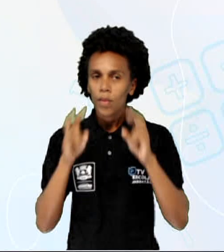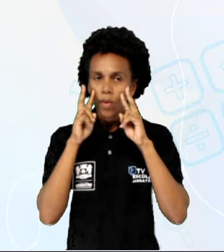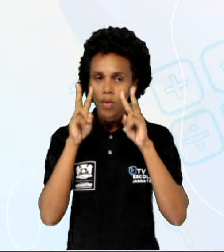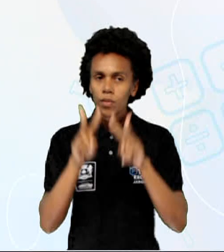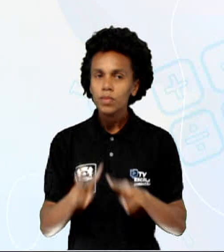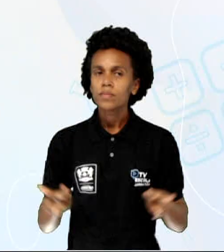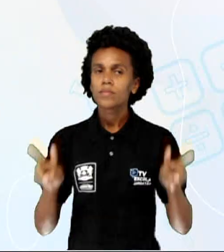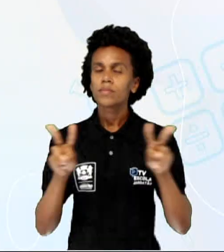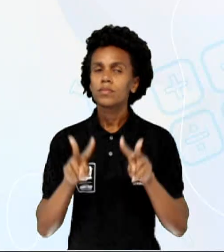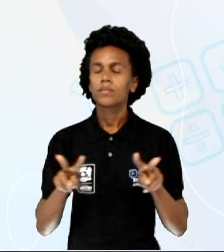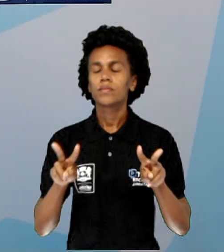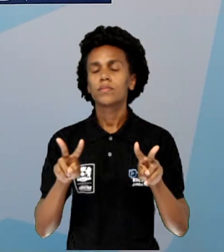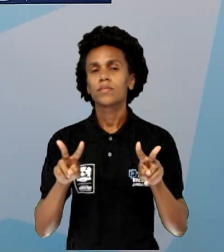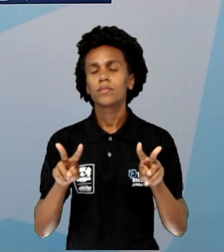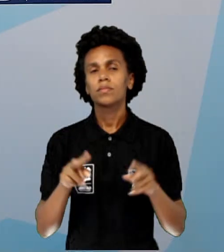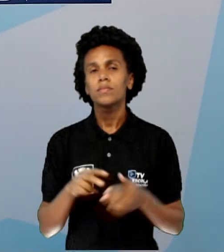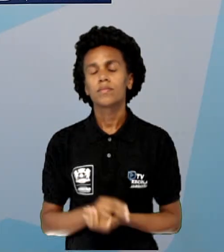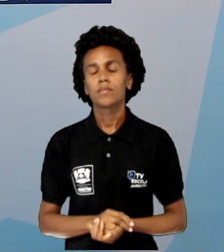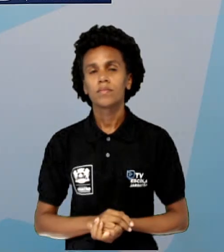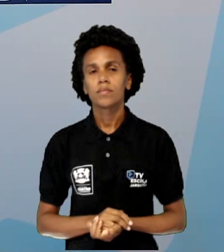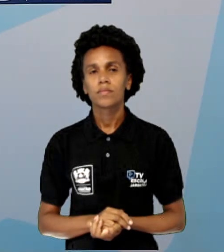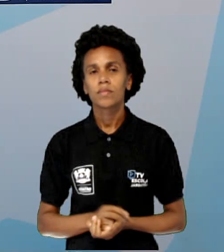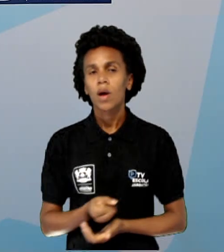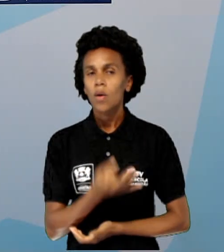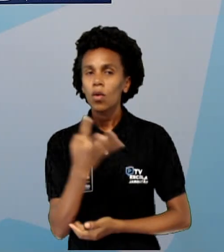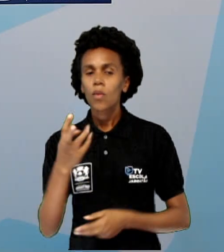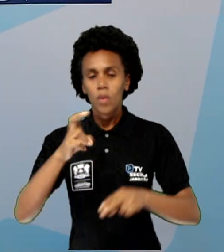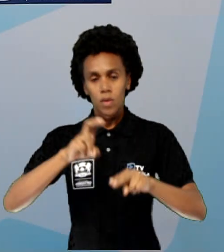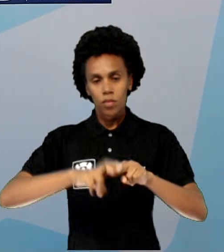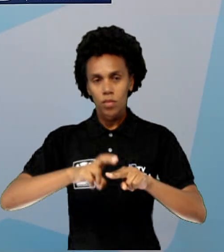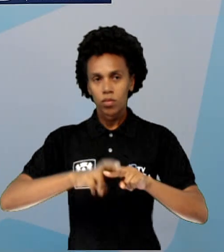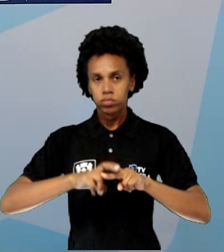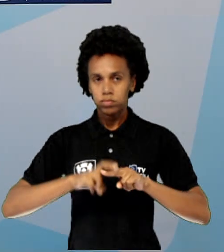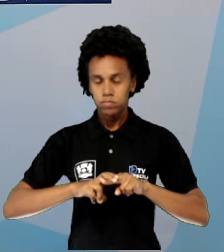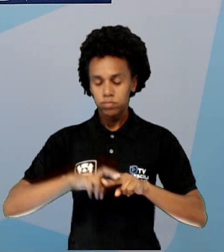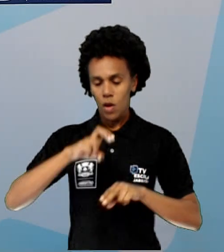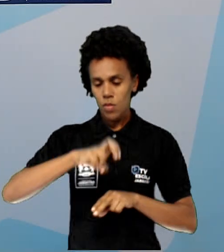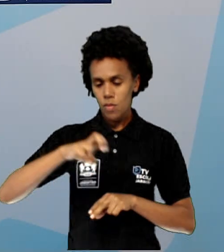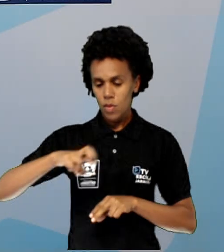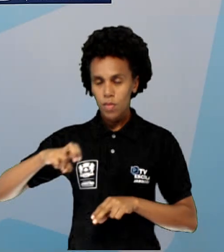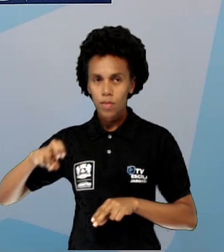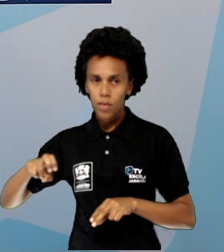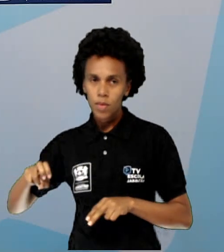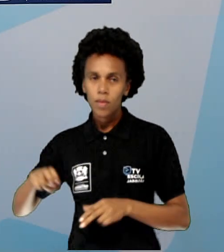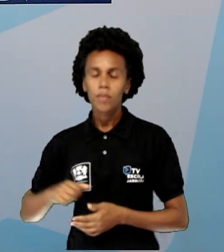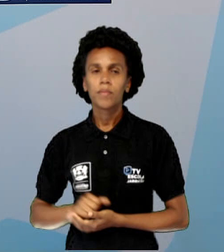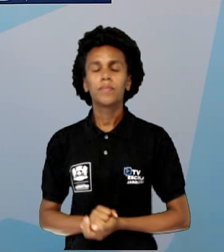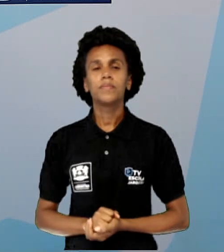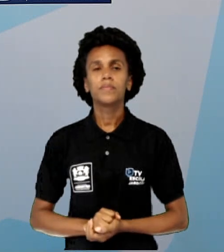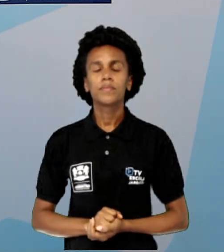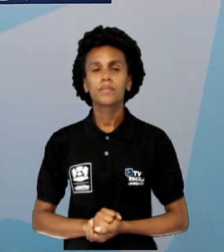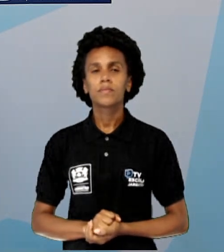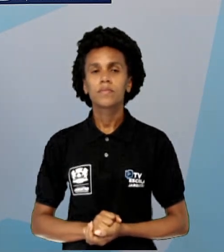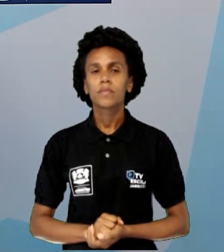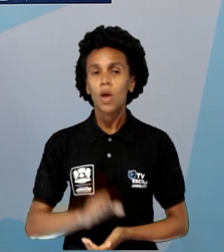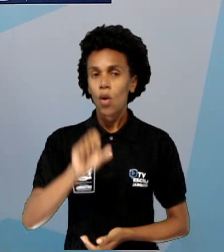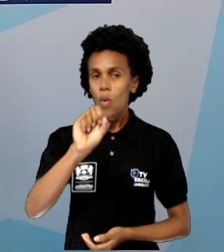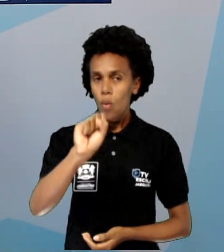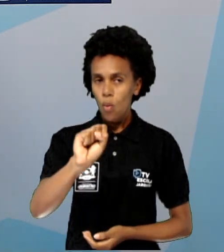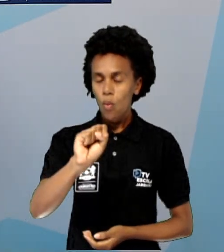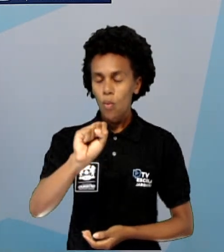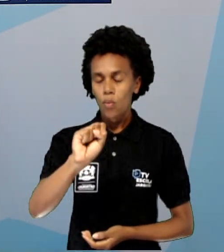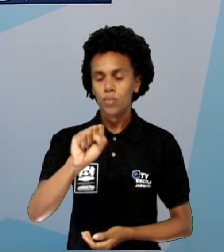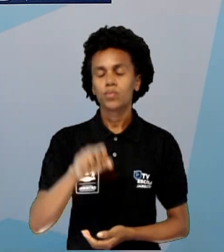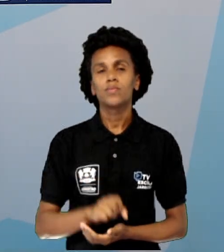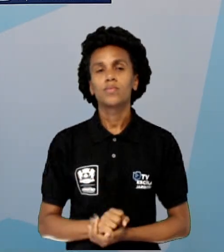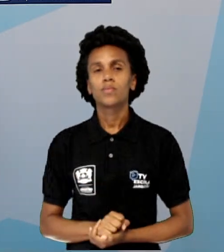vou ter na linha, né? Então eu tenho aqui, ó, 1, 2, 3, 4, 5, 6, 7, 8 carteiras. E